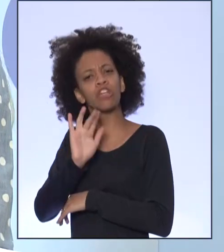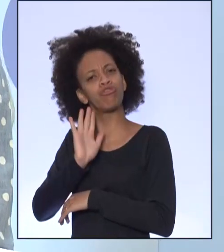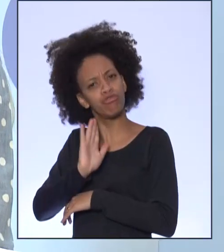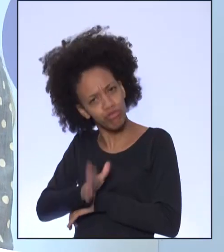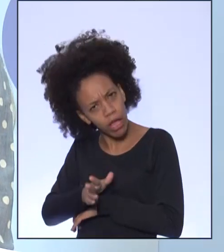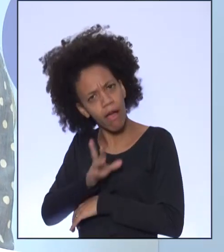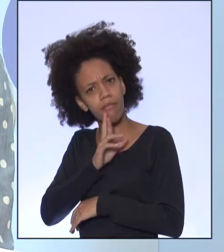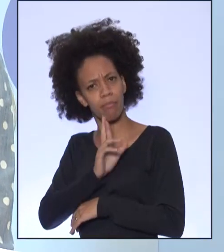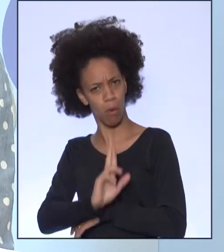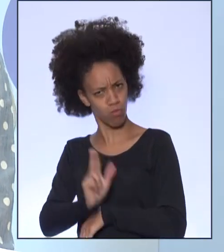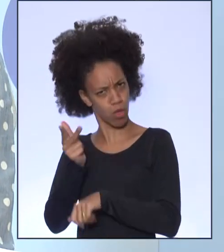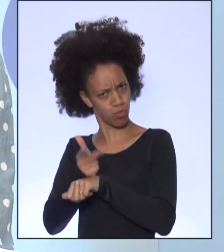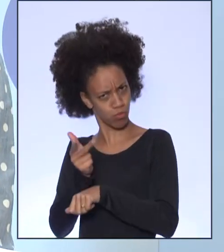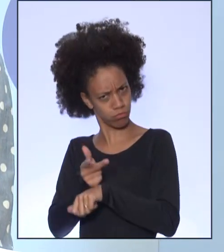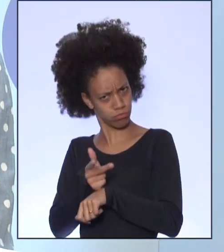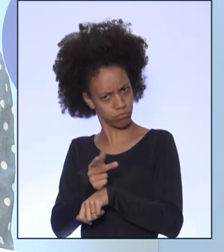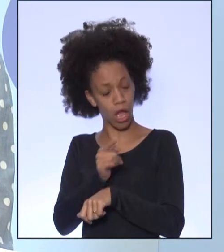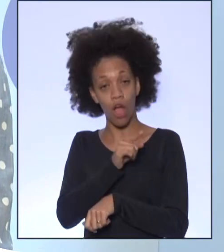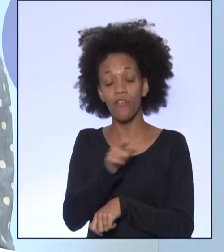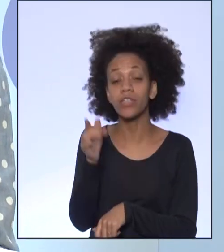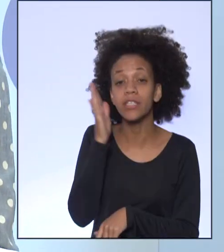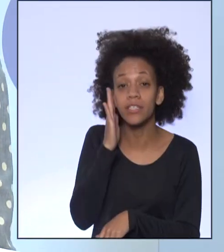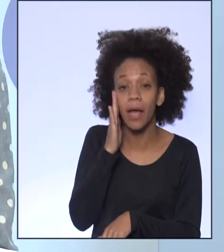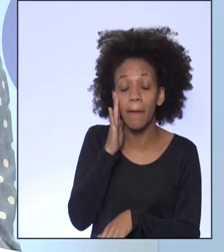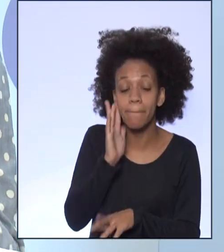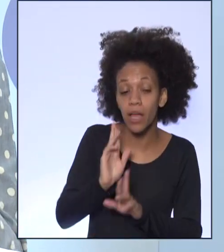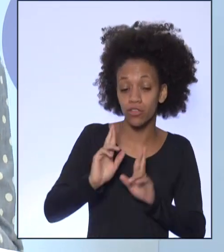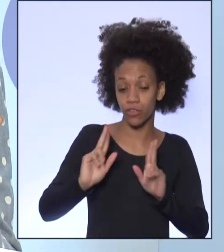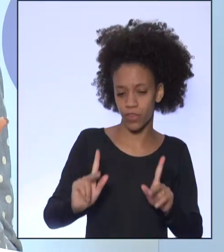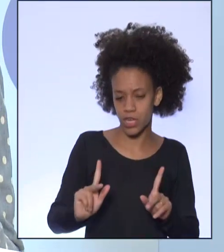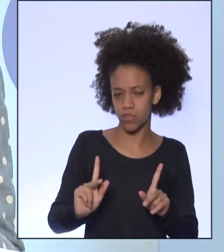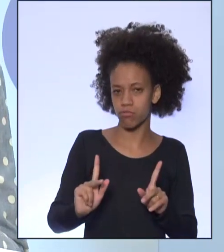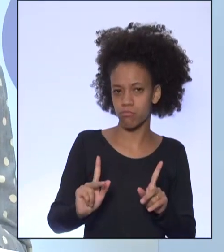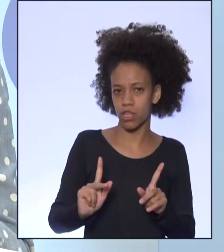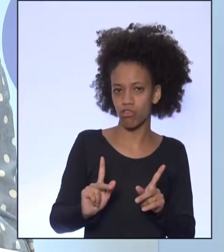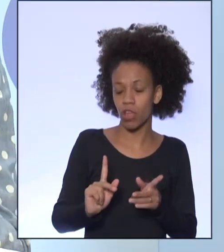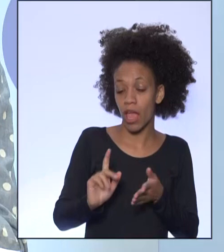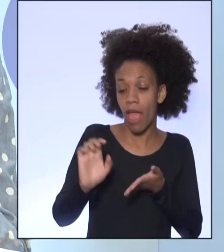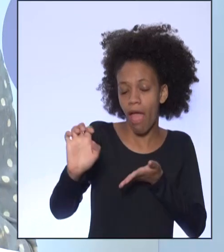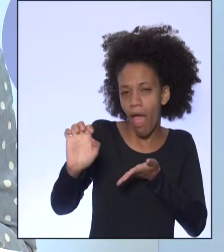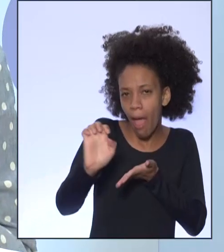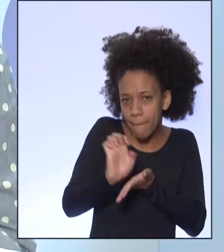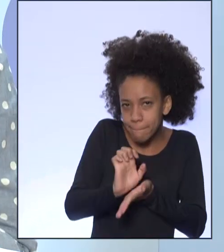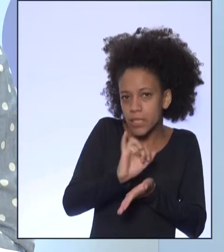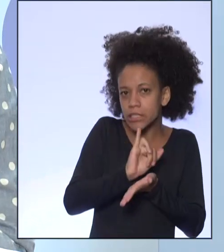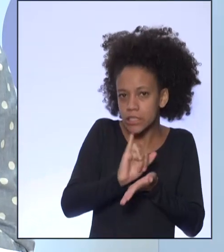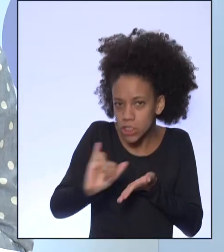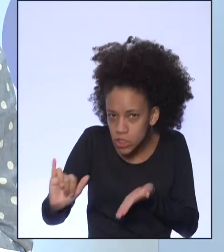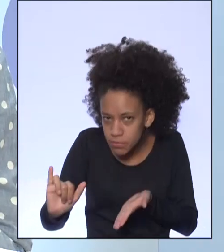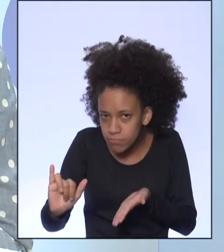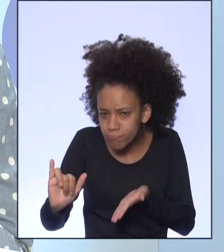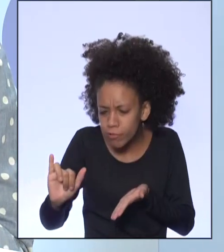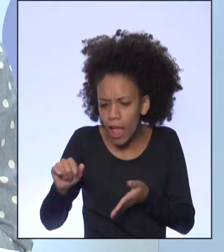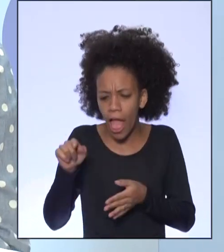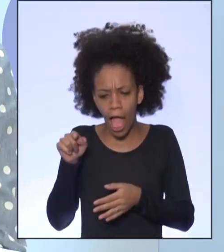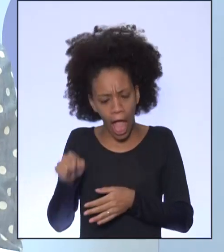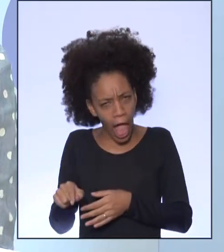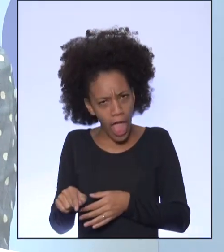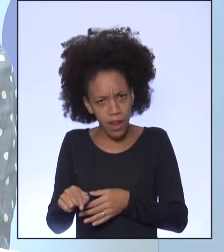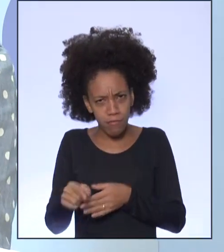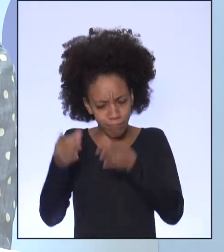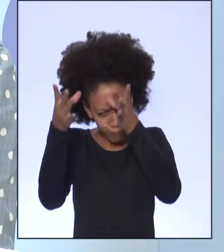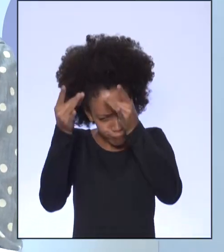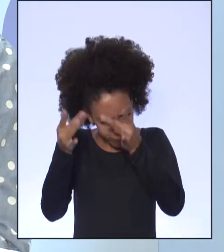Você sabe a diferença entre migrante, emigrante e imigrante? Ela fez um exercício fantástico, que